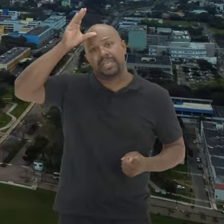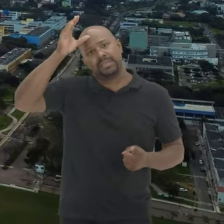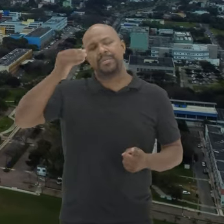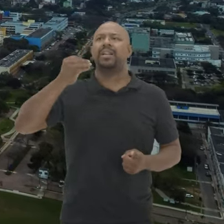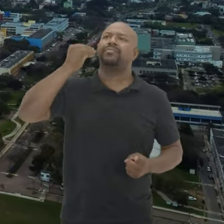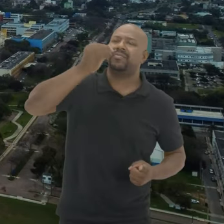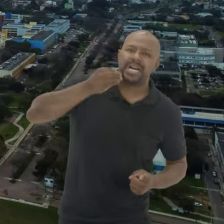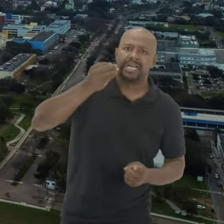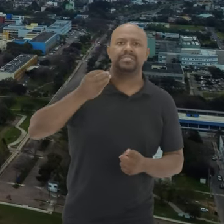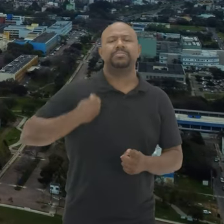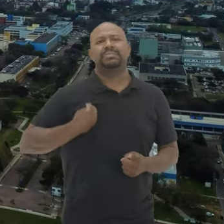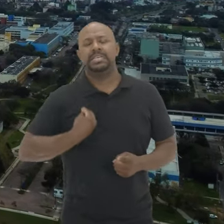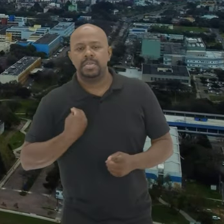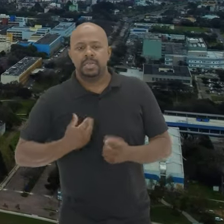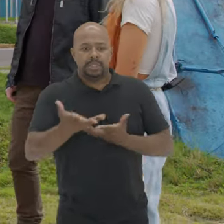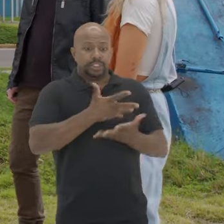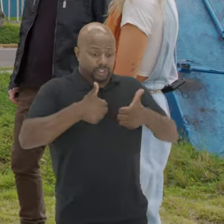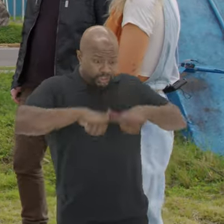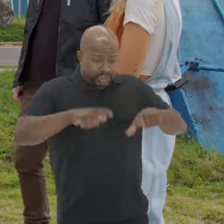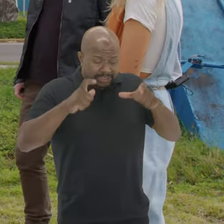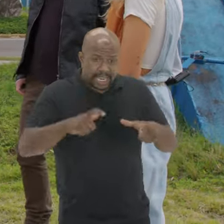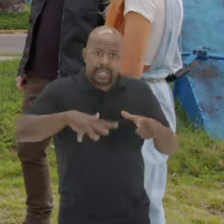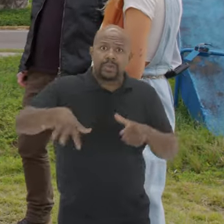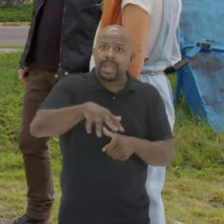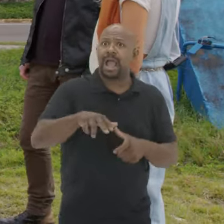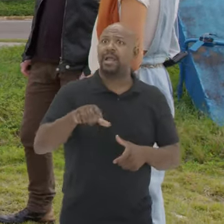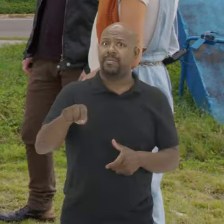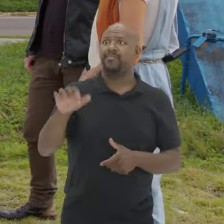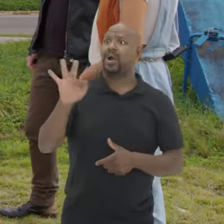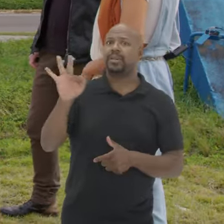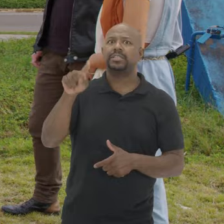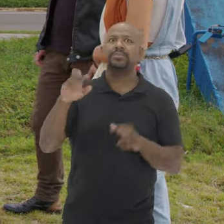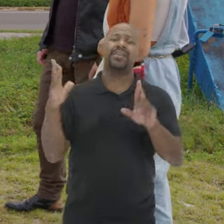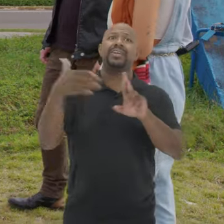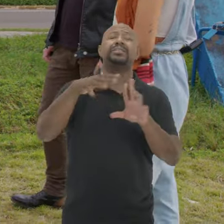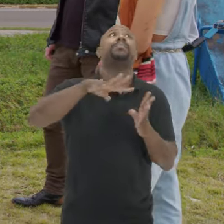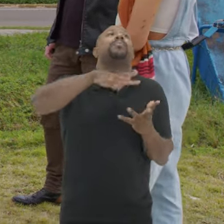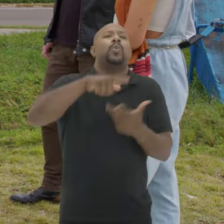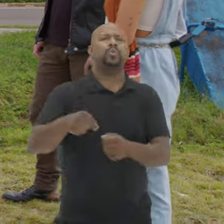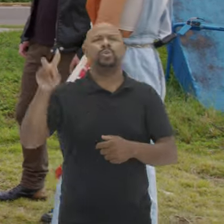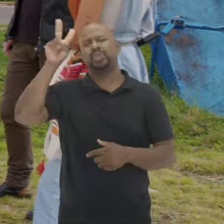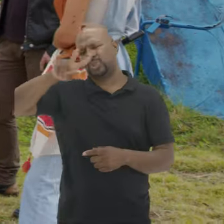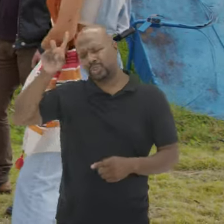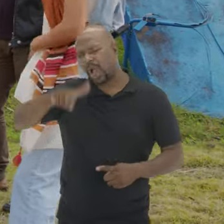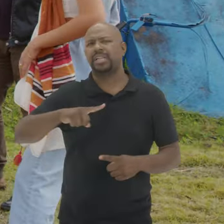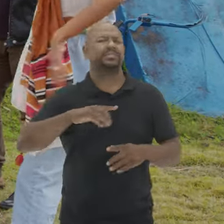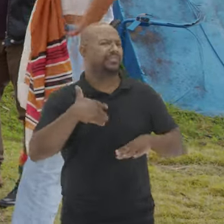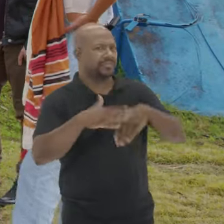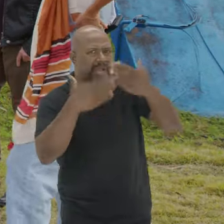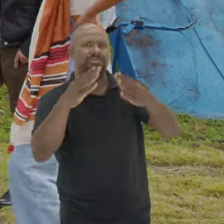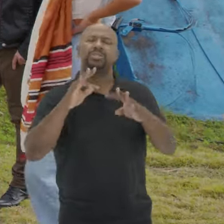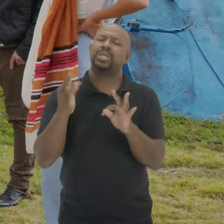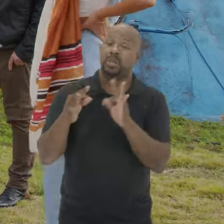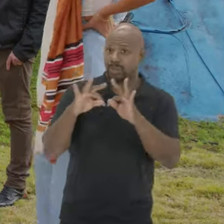conhecimento Pela vivência Pela experiência De estar Num lugar Que se torna Uma referência Para o mundo Uma referência De história